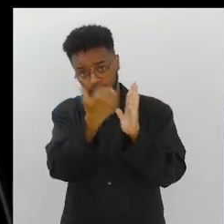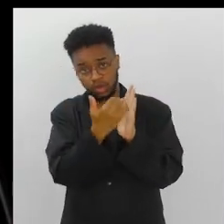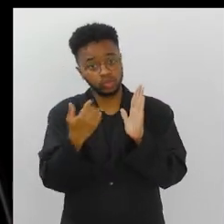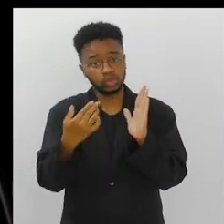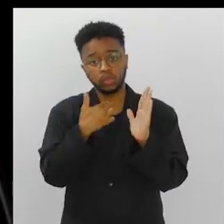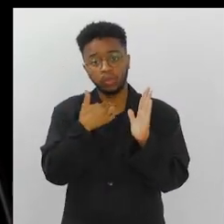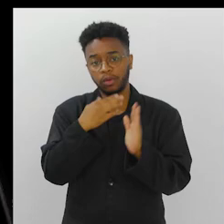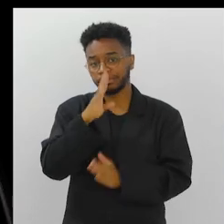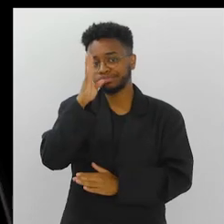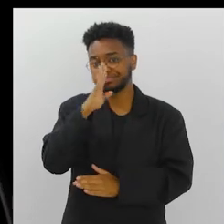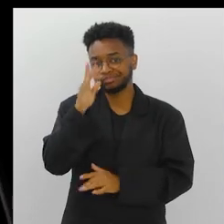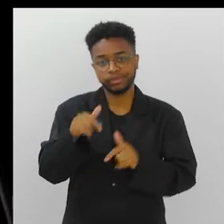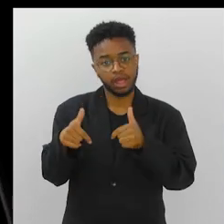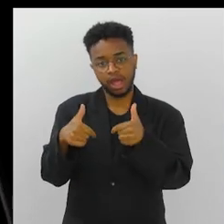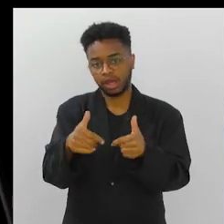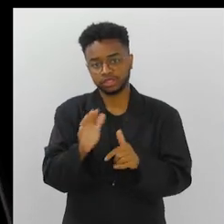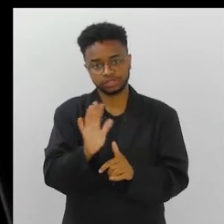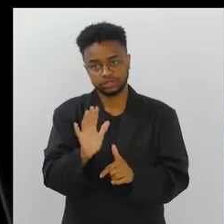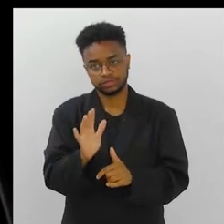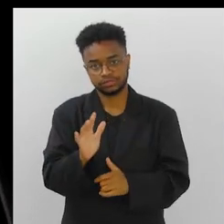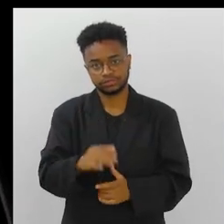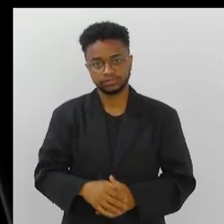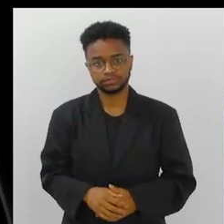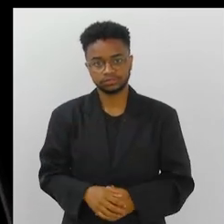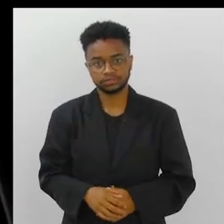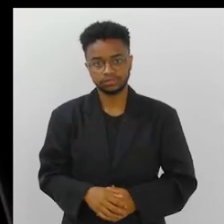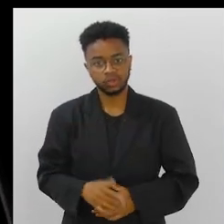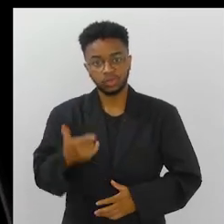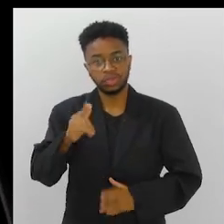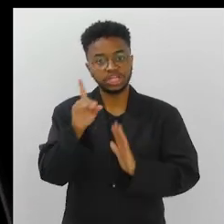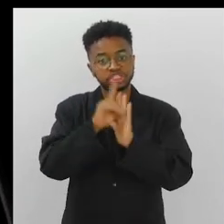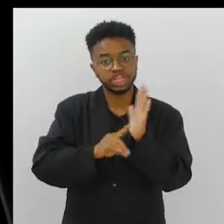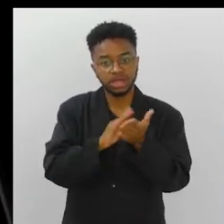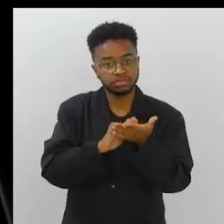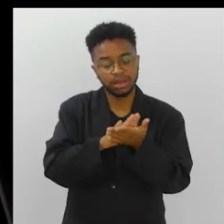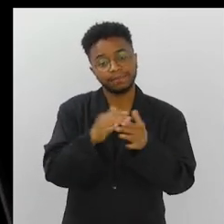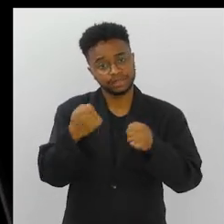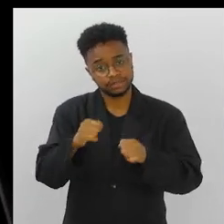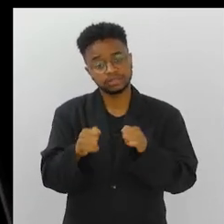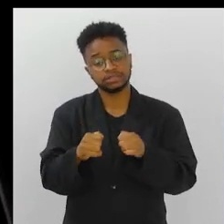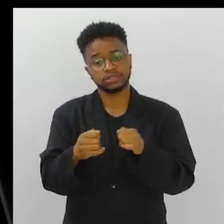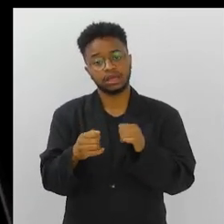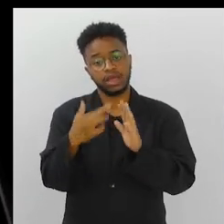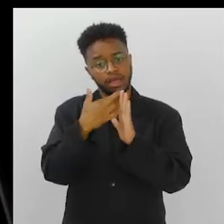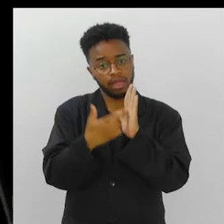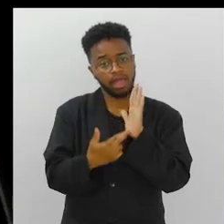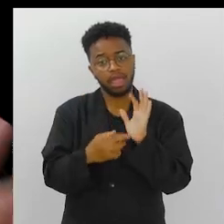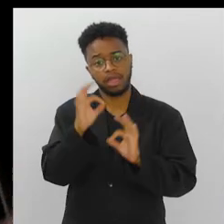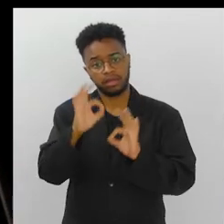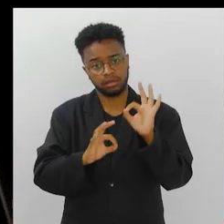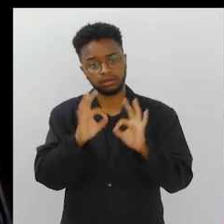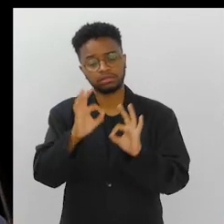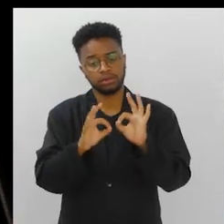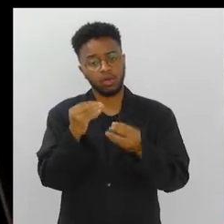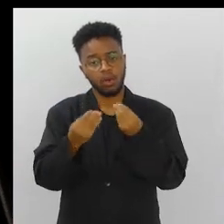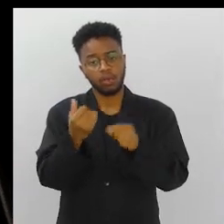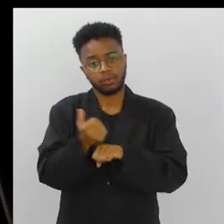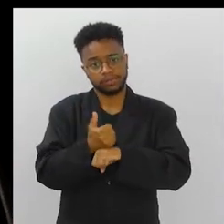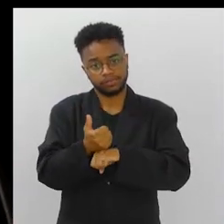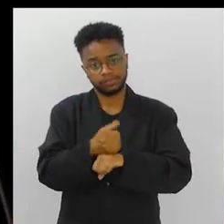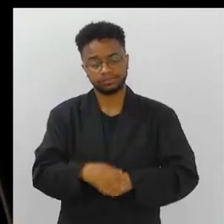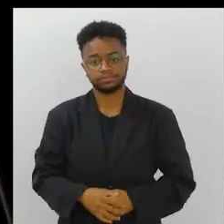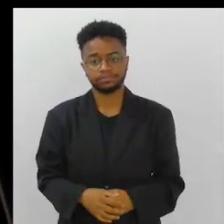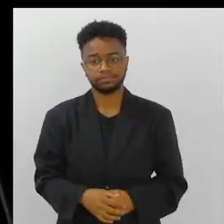da legislação, ele não pode ser um profissional à parte que não tem direito a nada. A regulamentação dessa